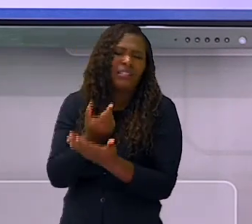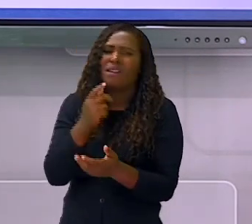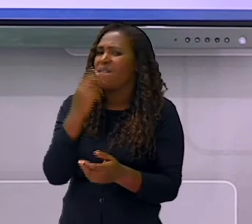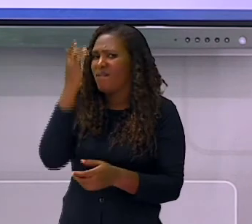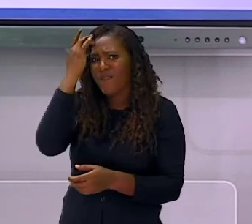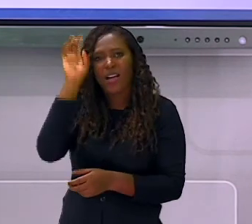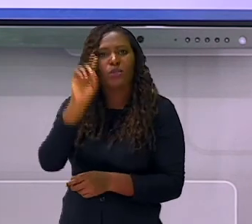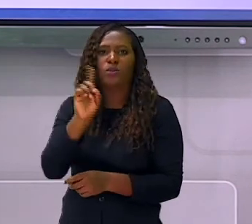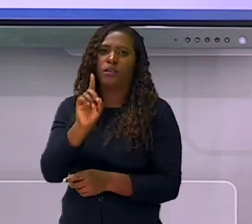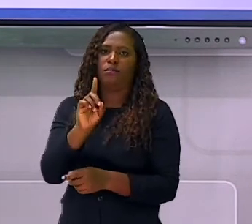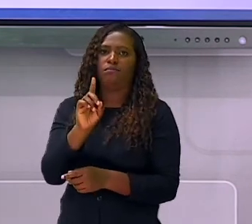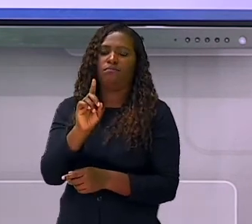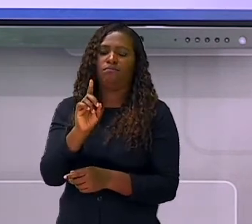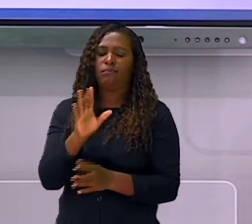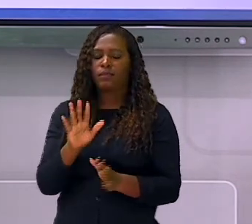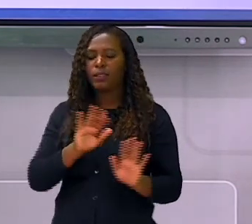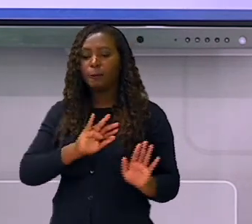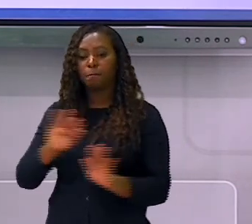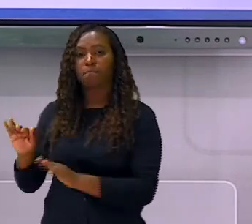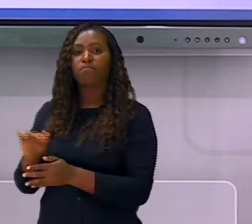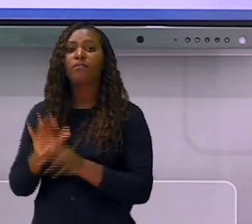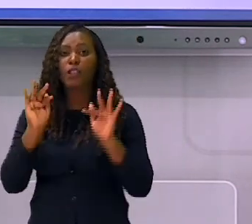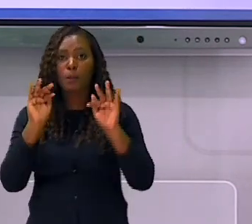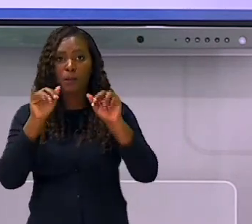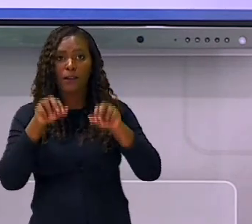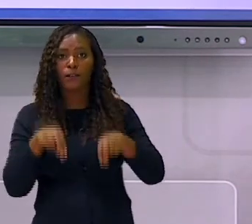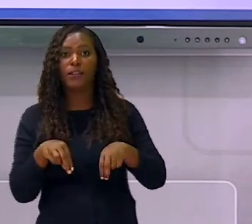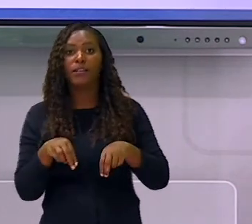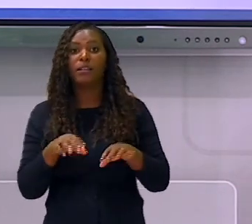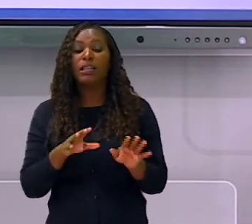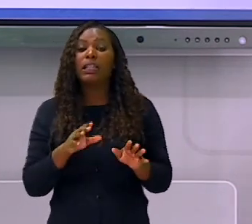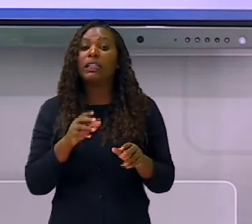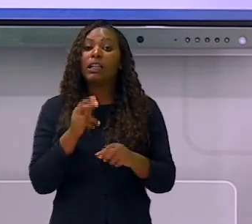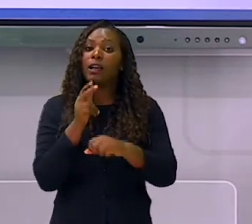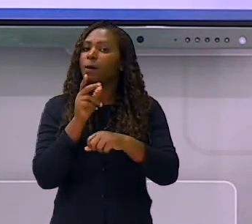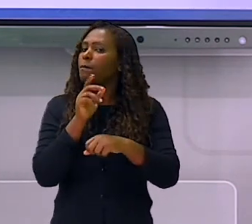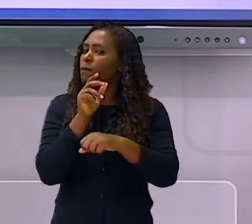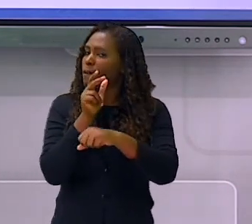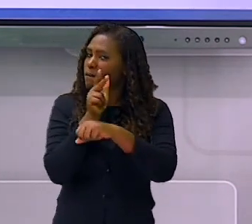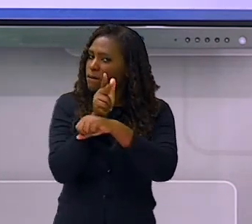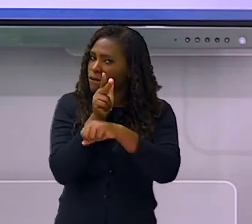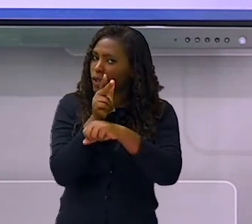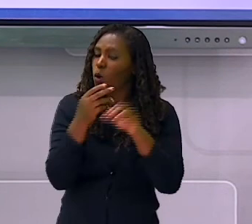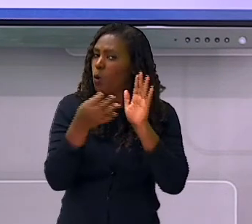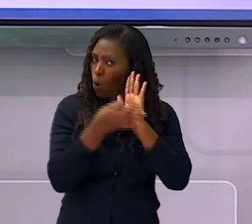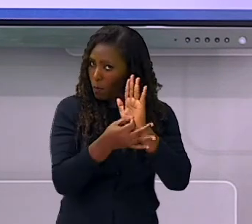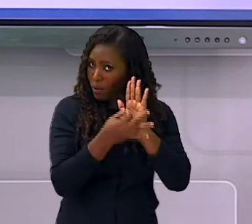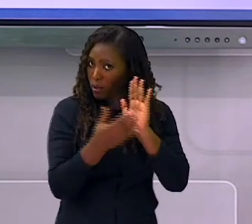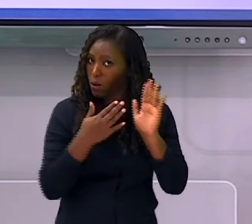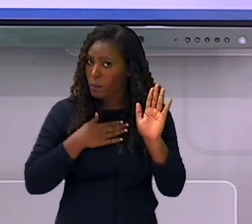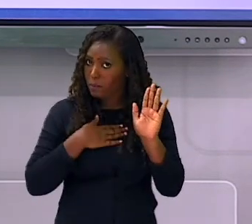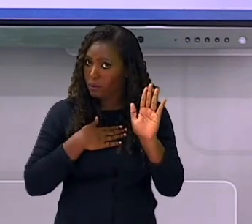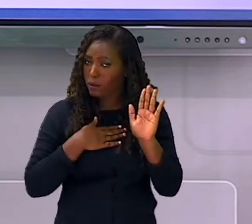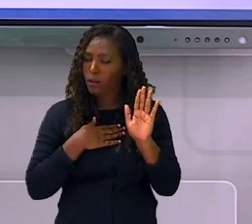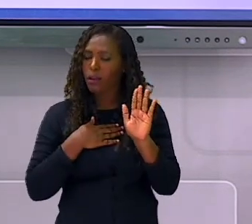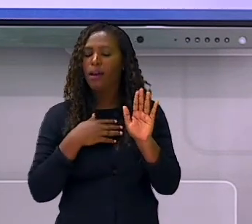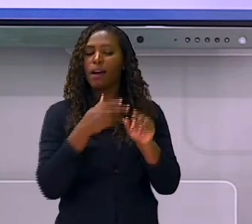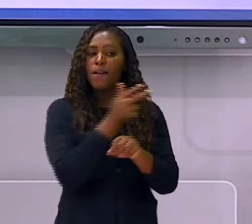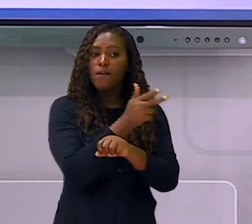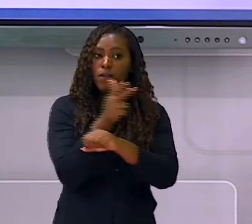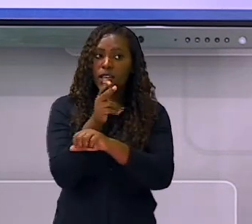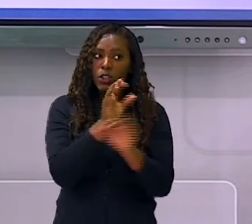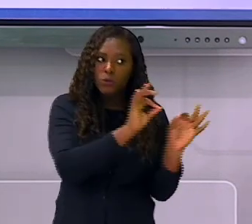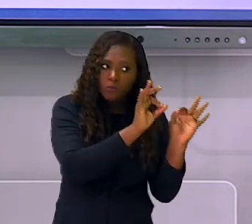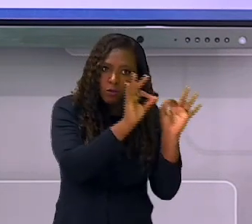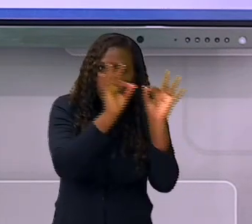deixo uma dica para vocês aqui. Revejam esse vídeo anotando todas essas dicas de atividades. Brinquem bastante,